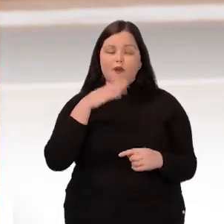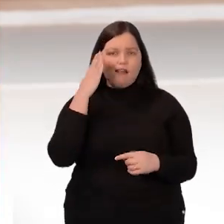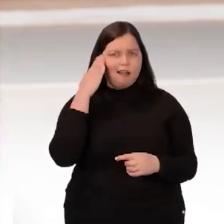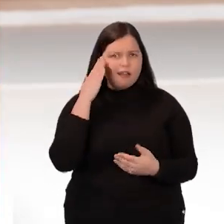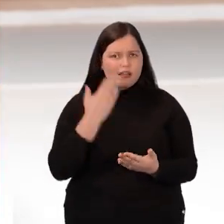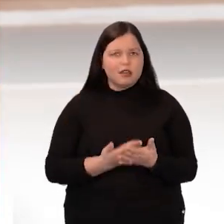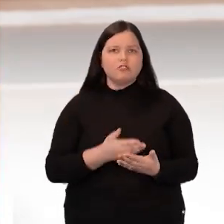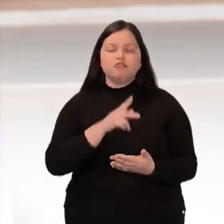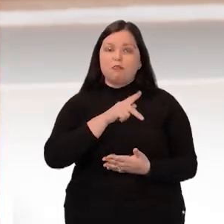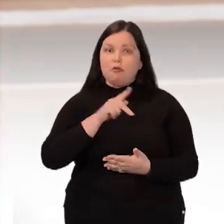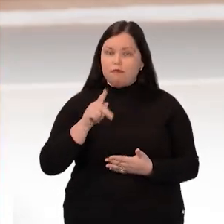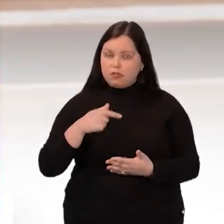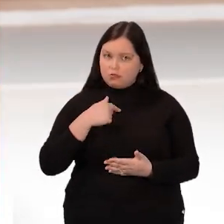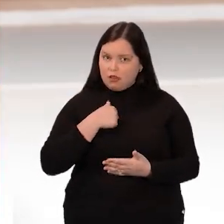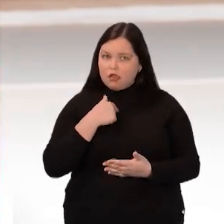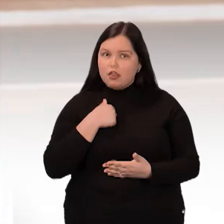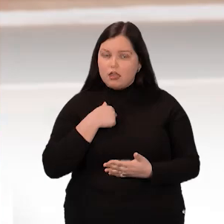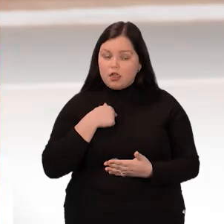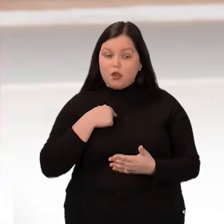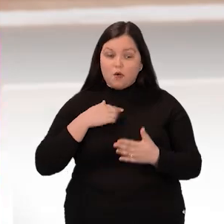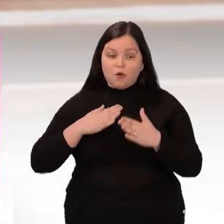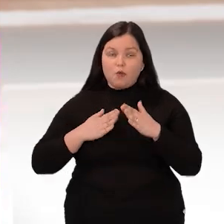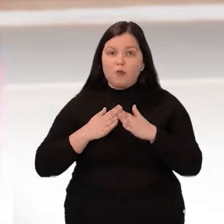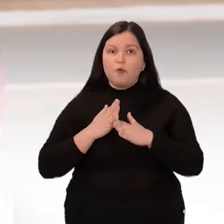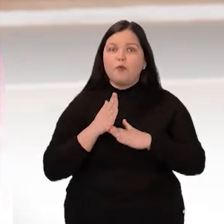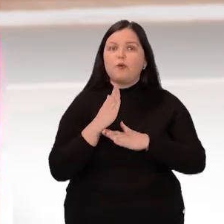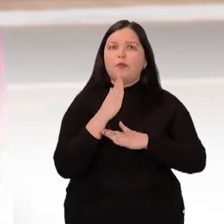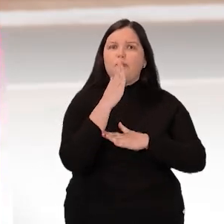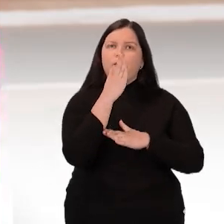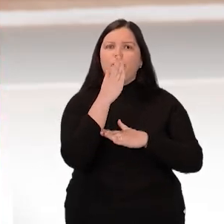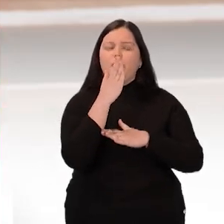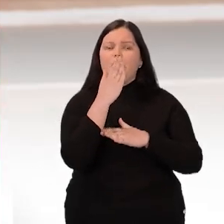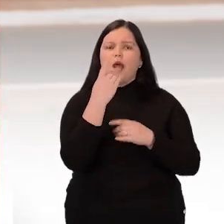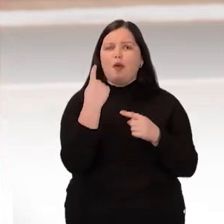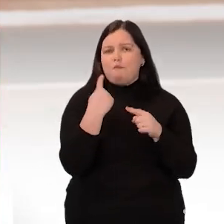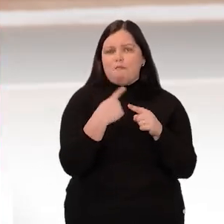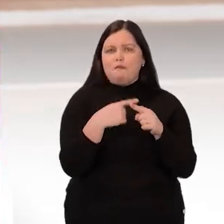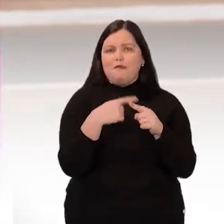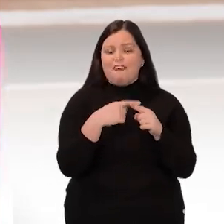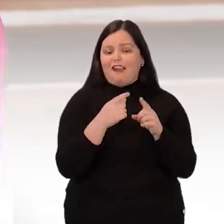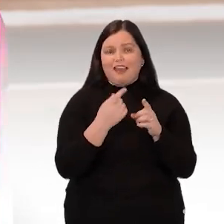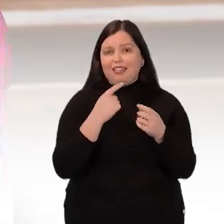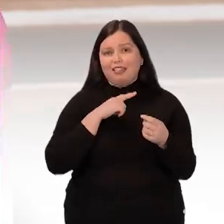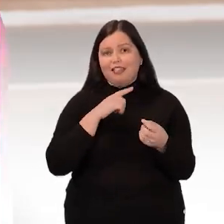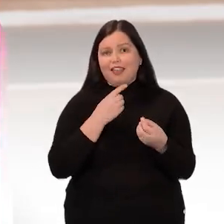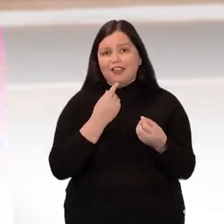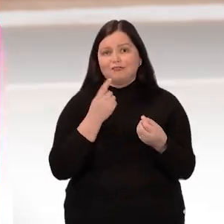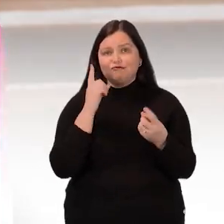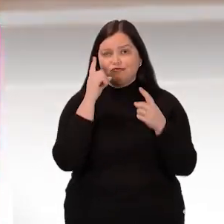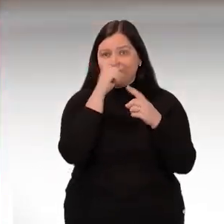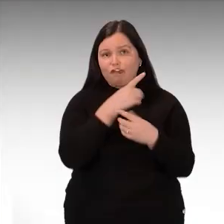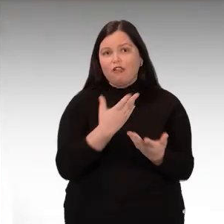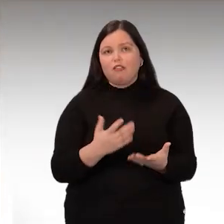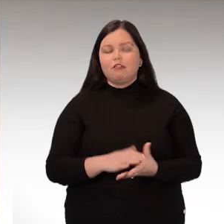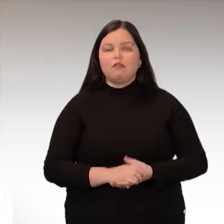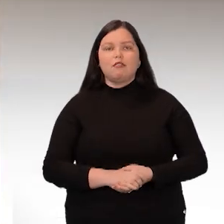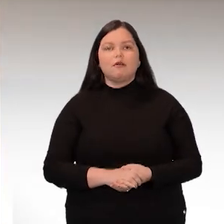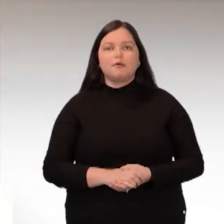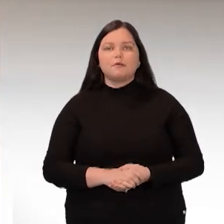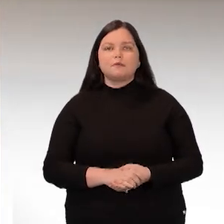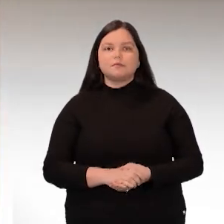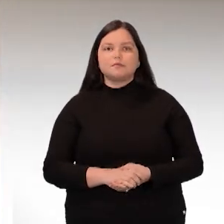professora, que nós não avançamos mais ainda os nossos índices por causa disso.